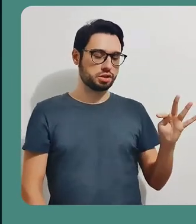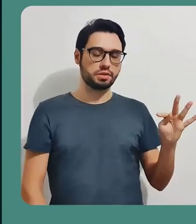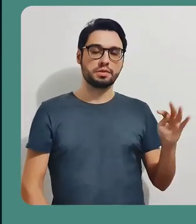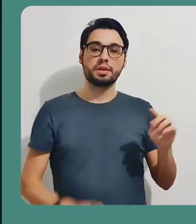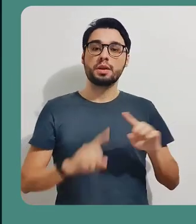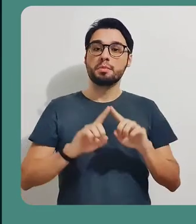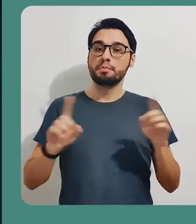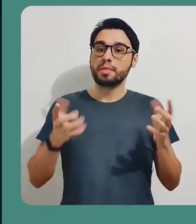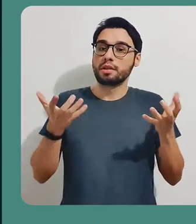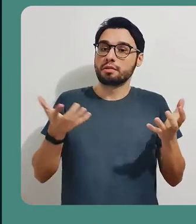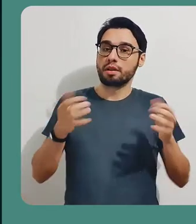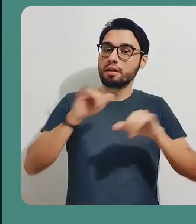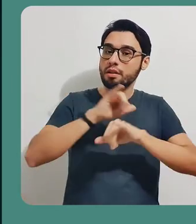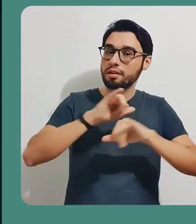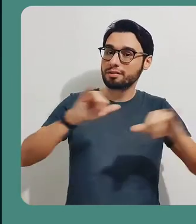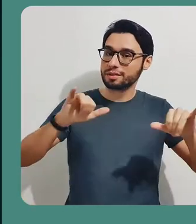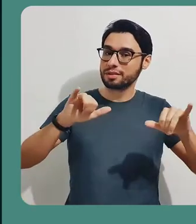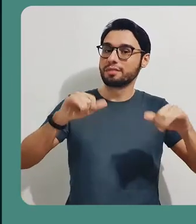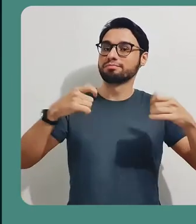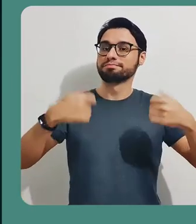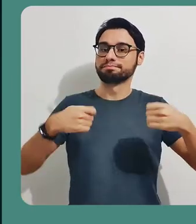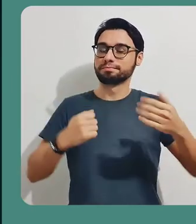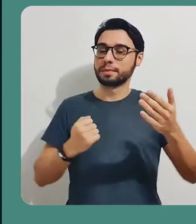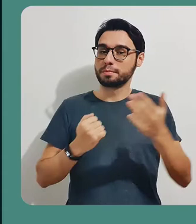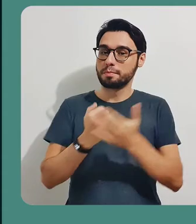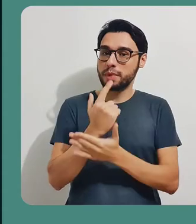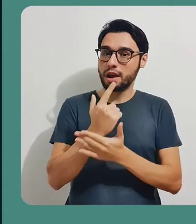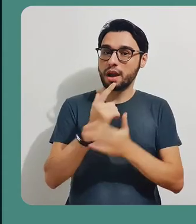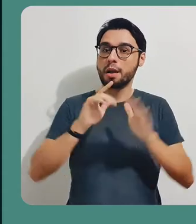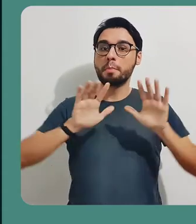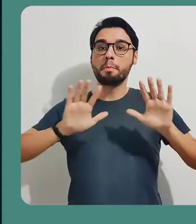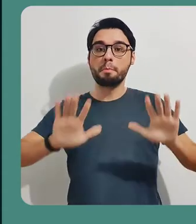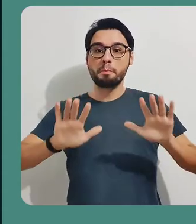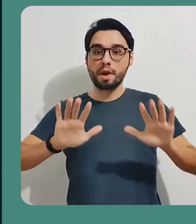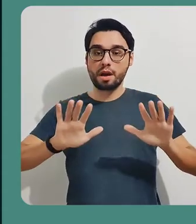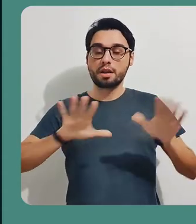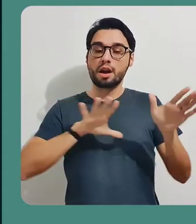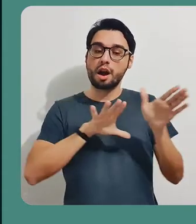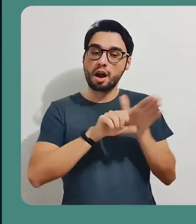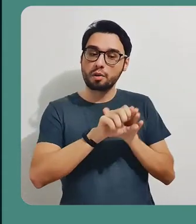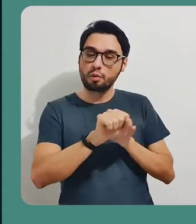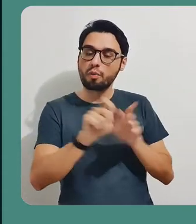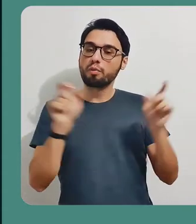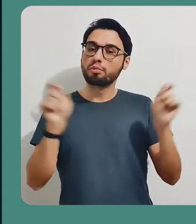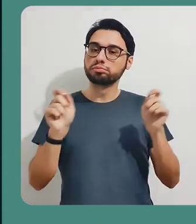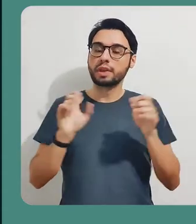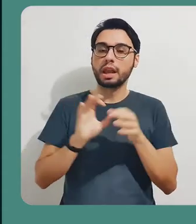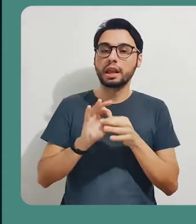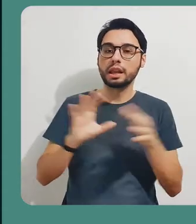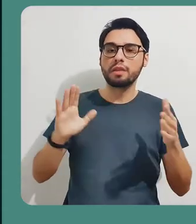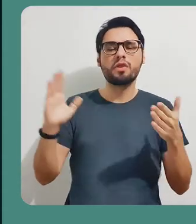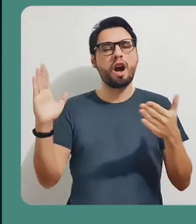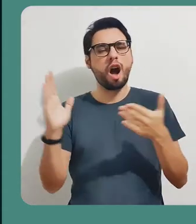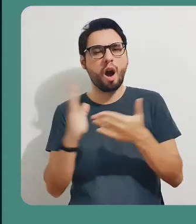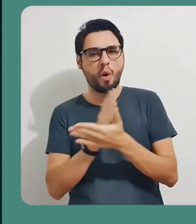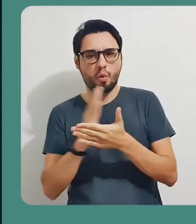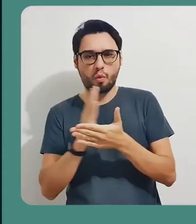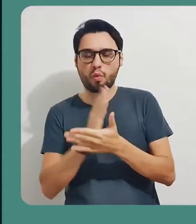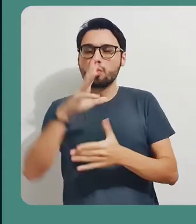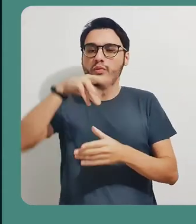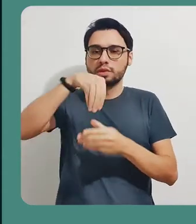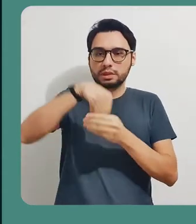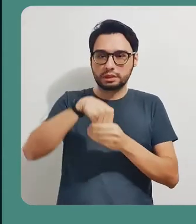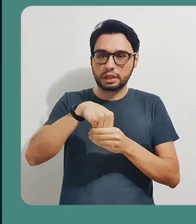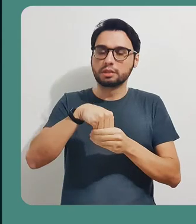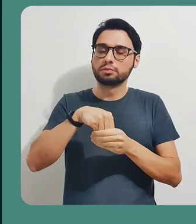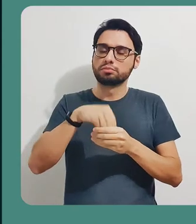chamada Google Meets. Antes de tudo, eu quero deixar aqui bem claro que esta é uma ferramenta não gratuita. Entretanto,